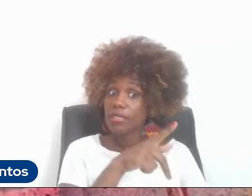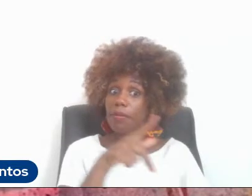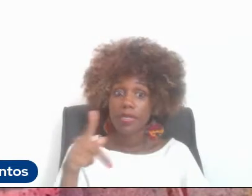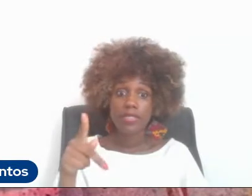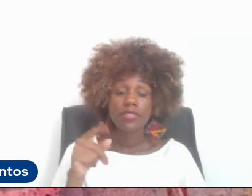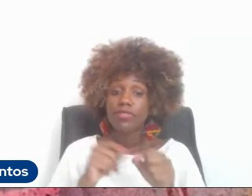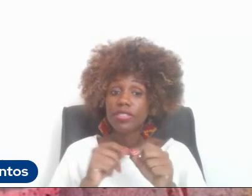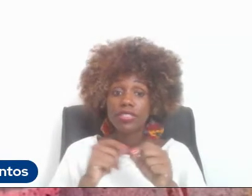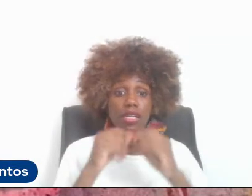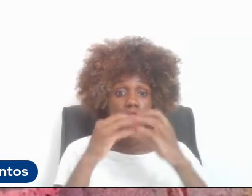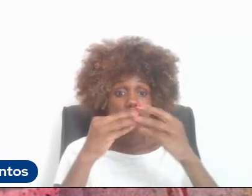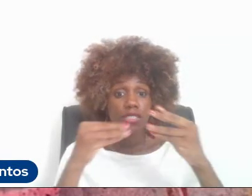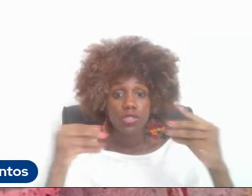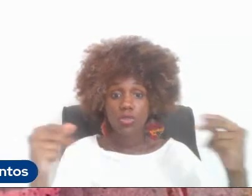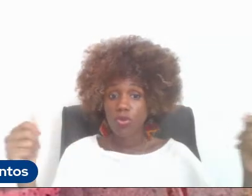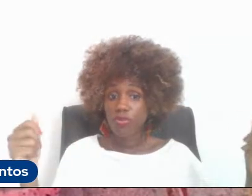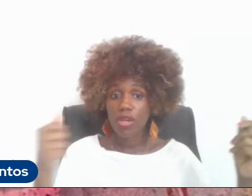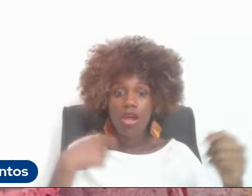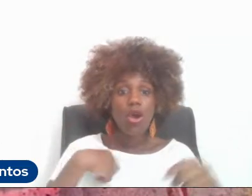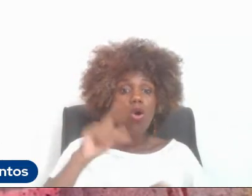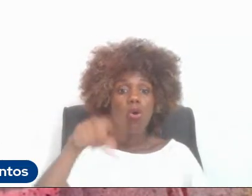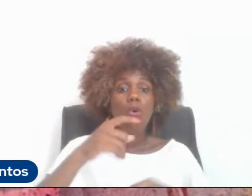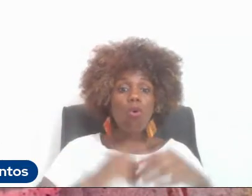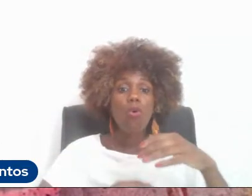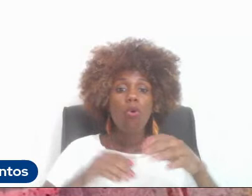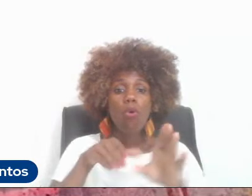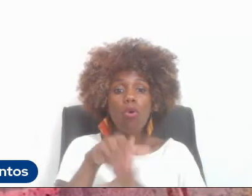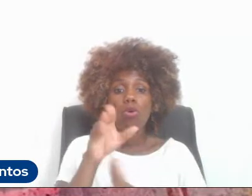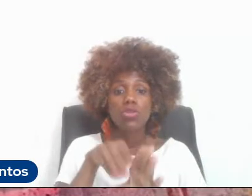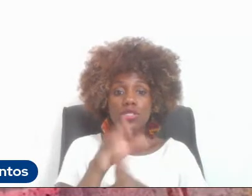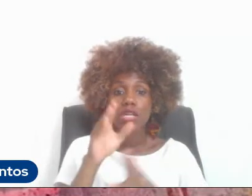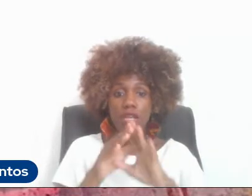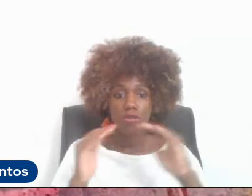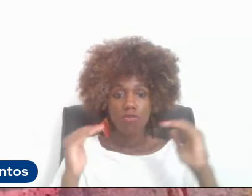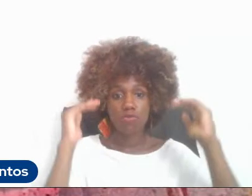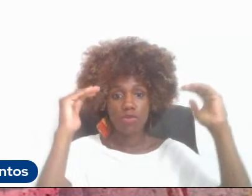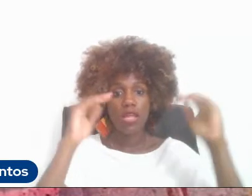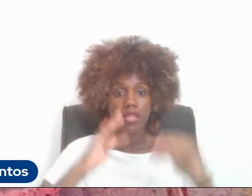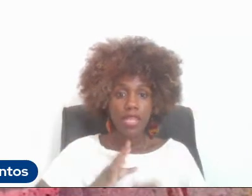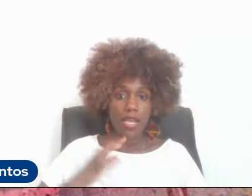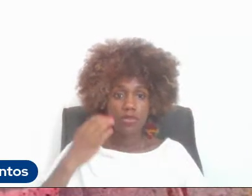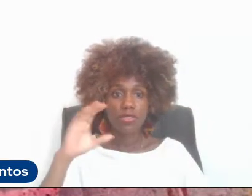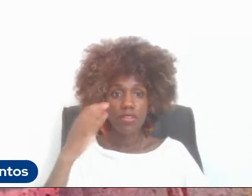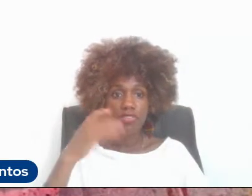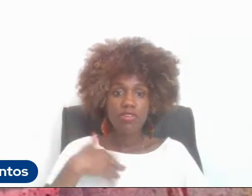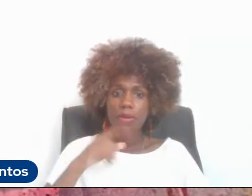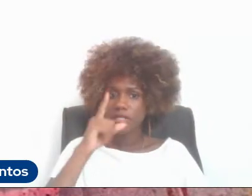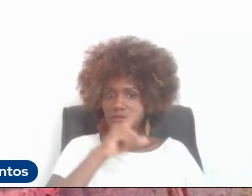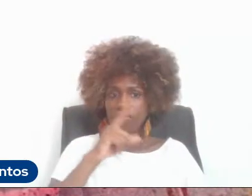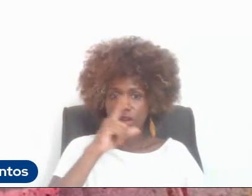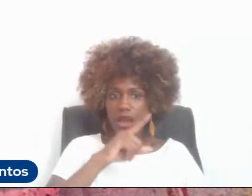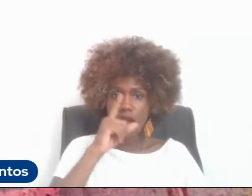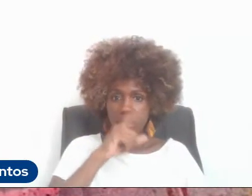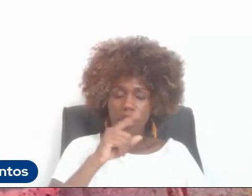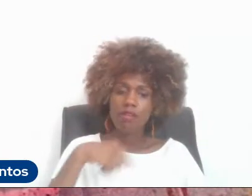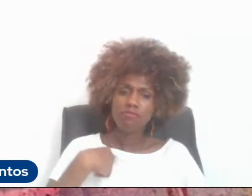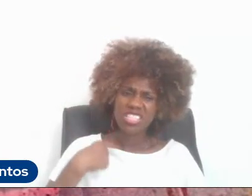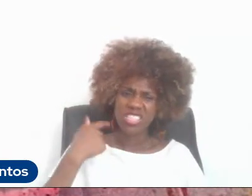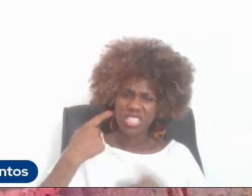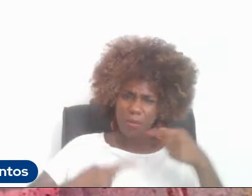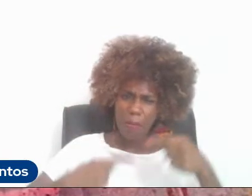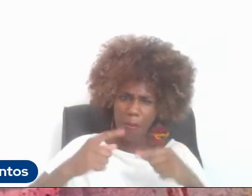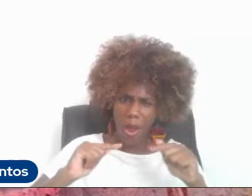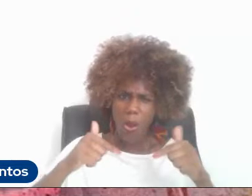dissolver o Conselho Técnico-Científico por uma suposta irregularidade regimental, mas nós conseguimos, através de muita disputa, que